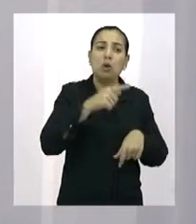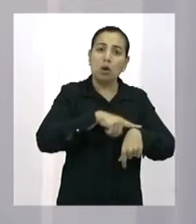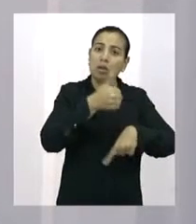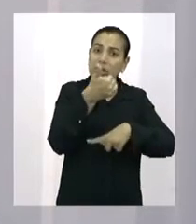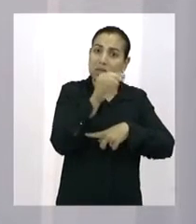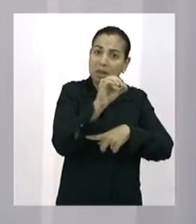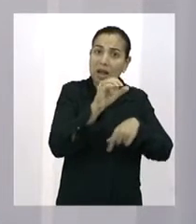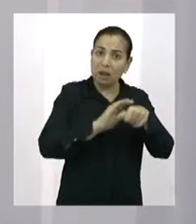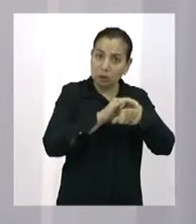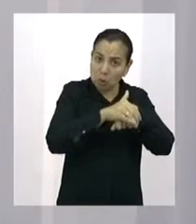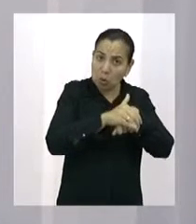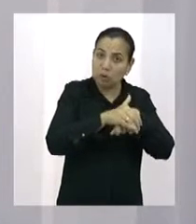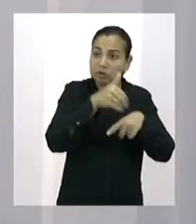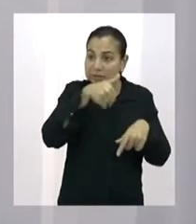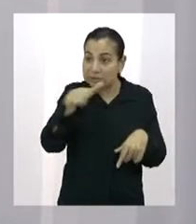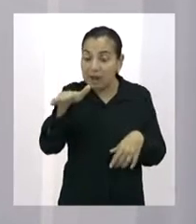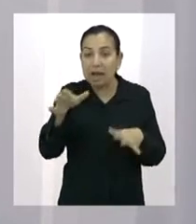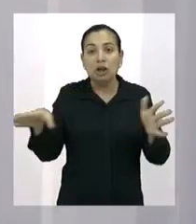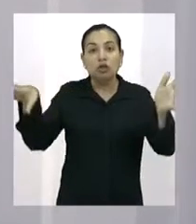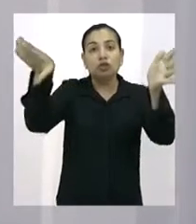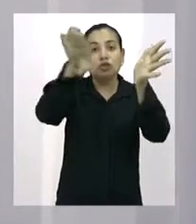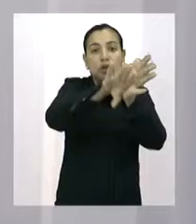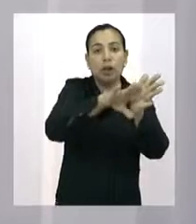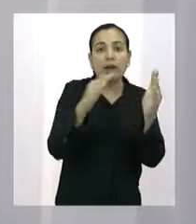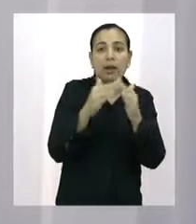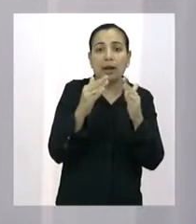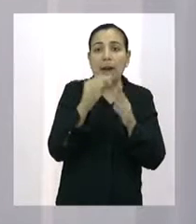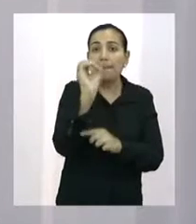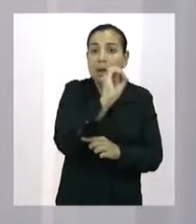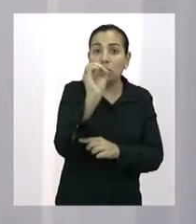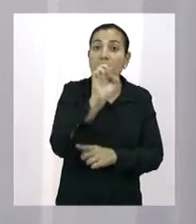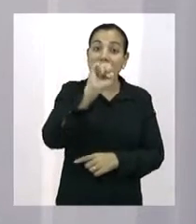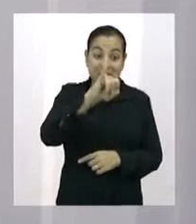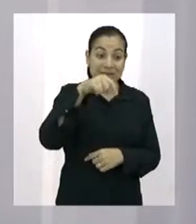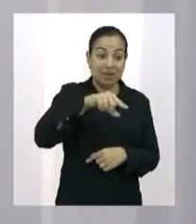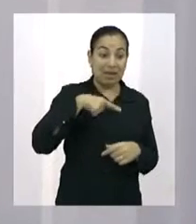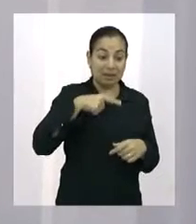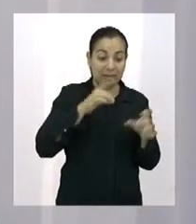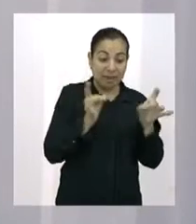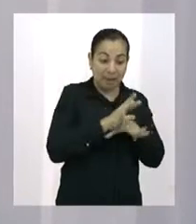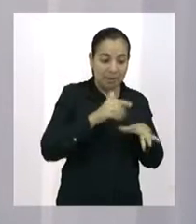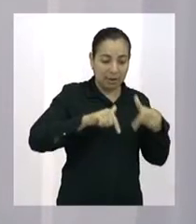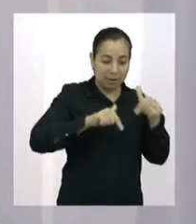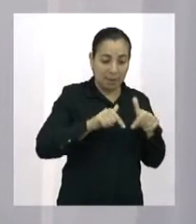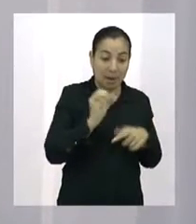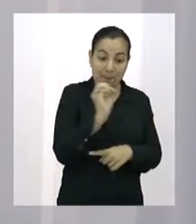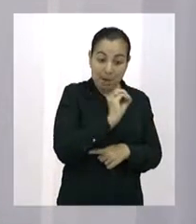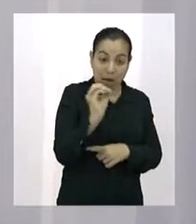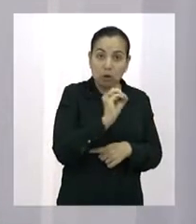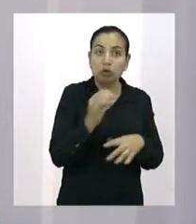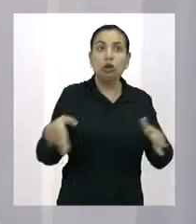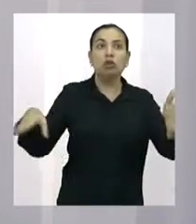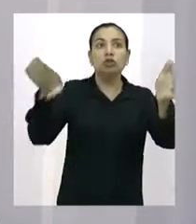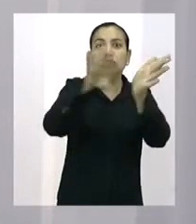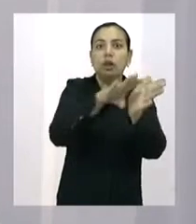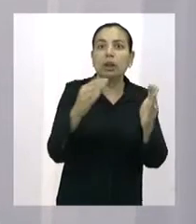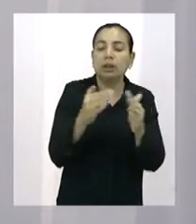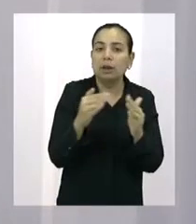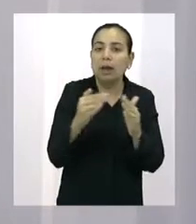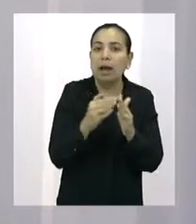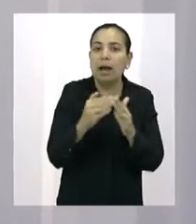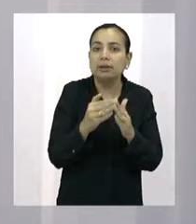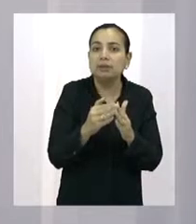ela vai chegar em casa mais ou menos meia-noite. Saindo meia-noite, ela vai chegar às 2 da manhã. Um risco maior. E aí?